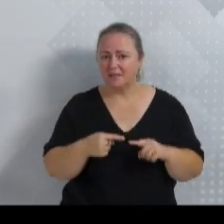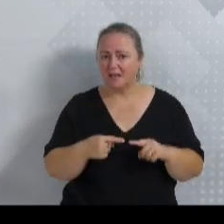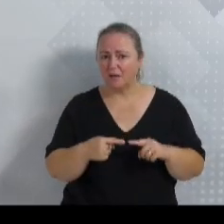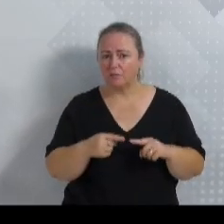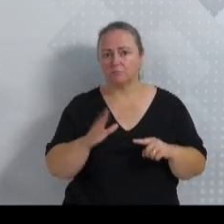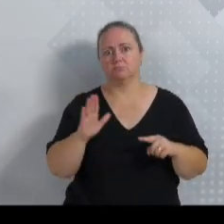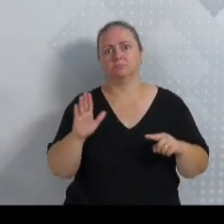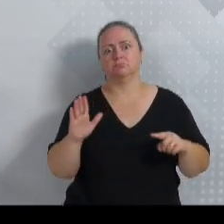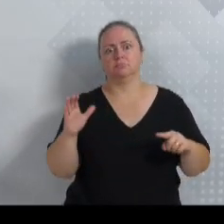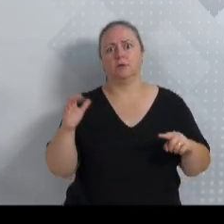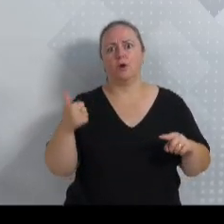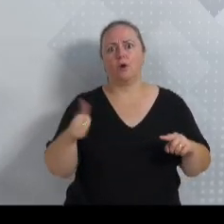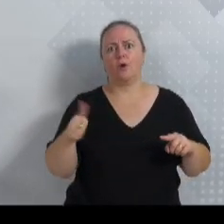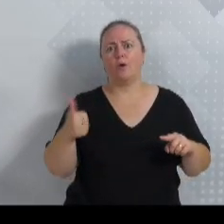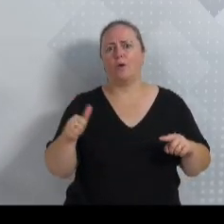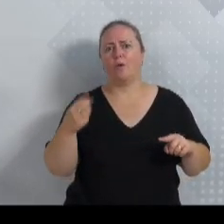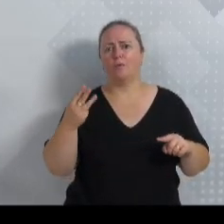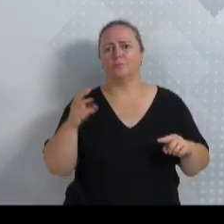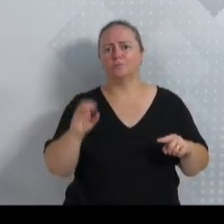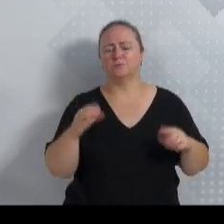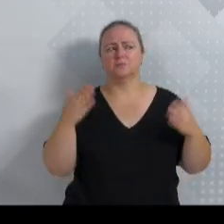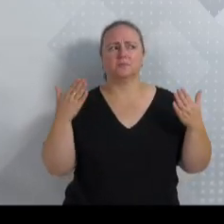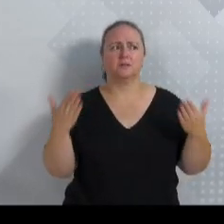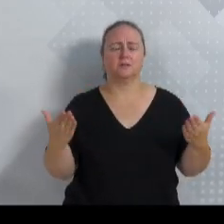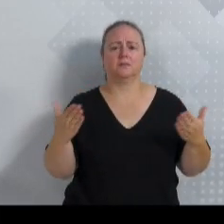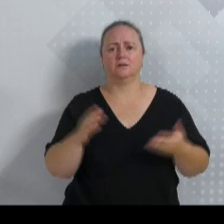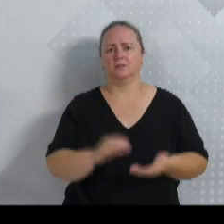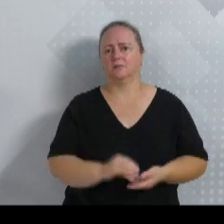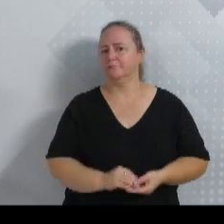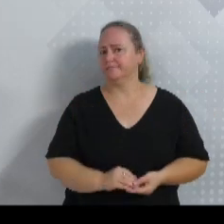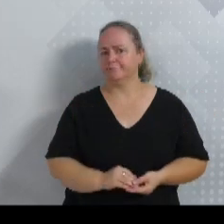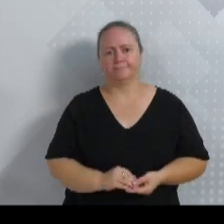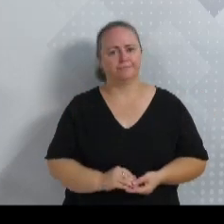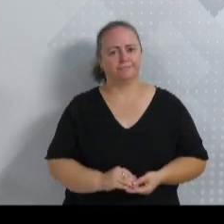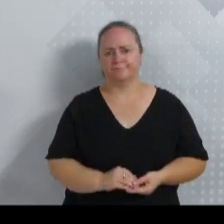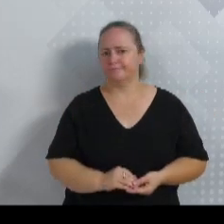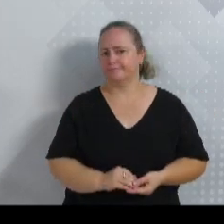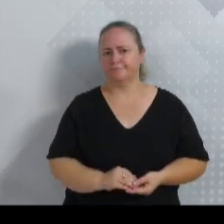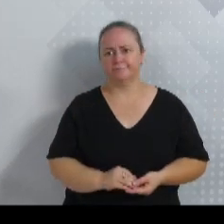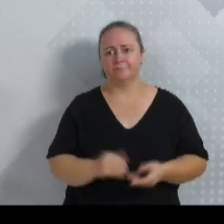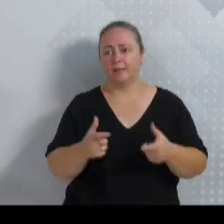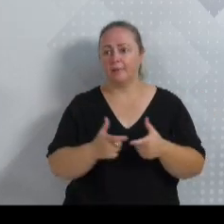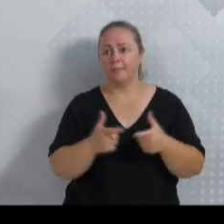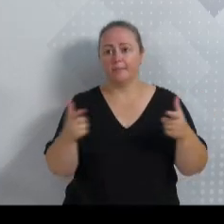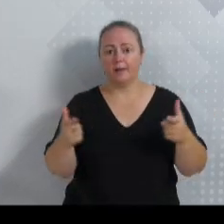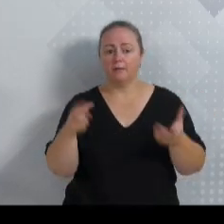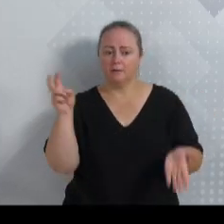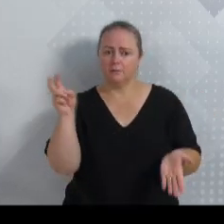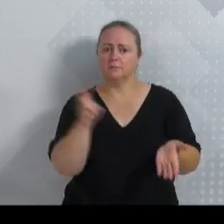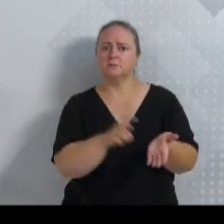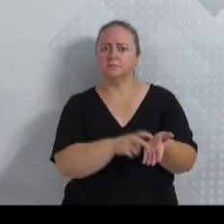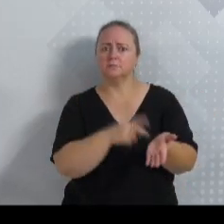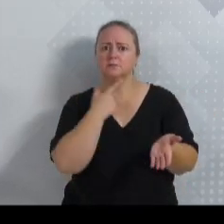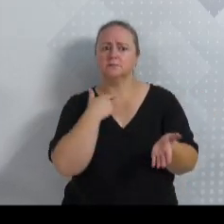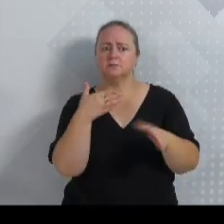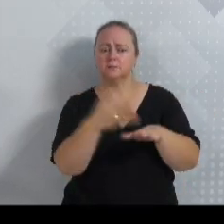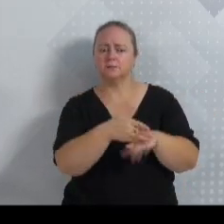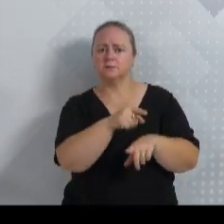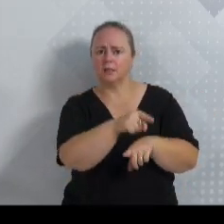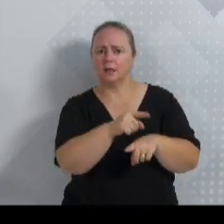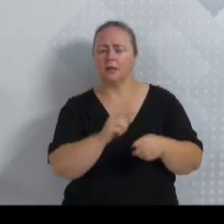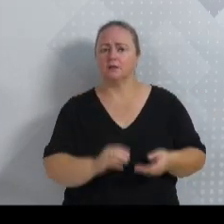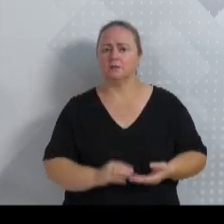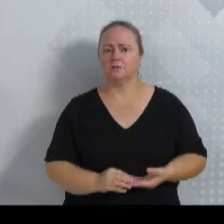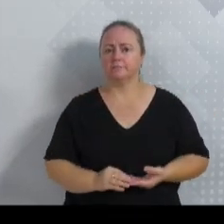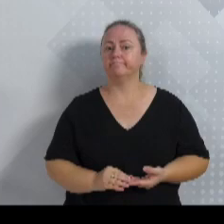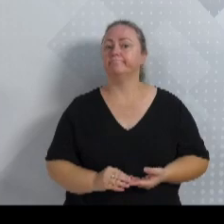11h30, ou seja, é muito longe do outro, e a maioria do pessoal quer ir cedo para o posto de saúde ser atendido. Para